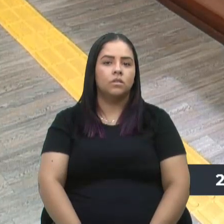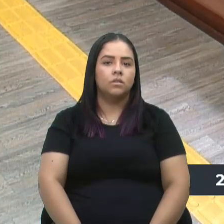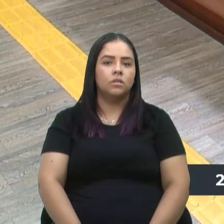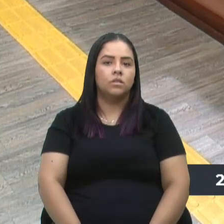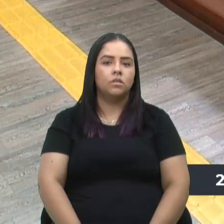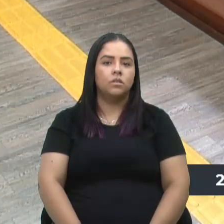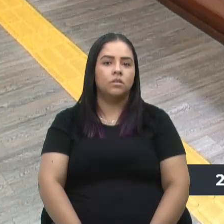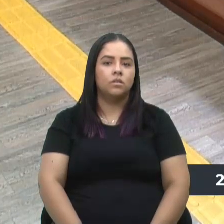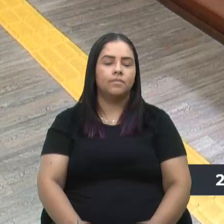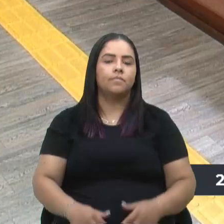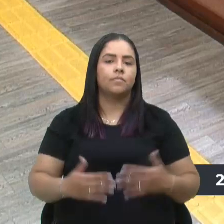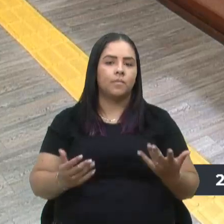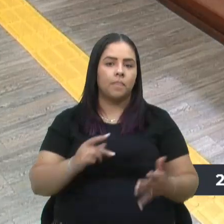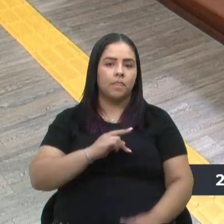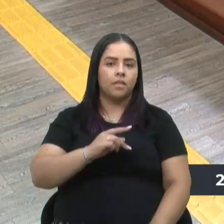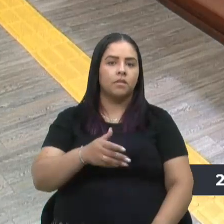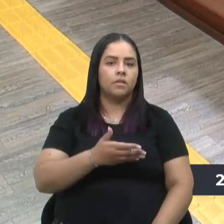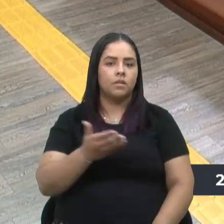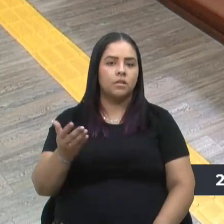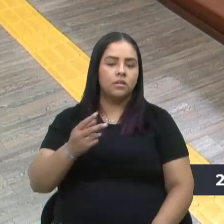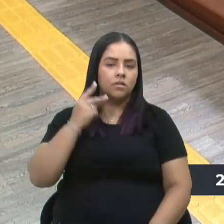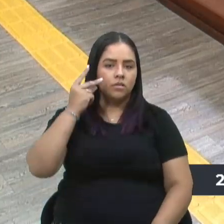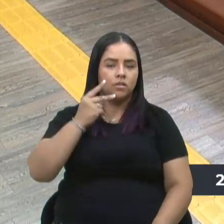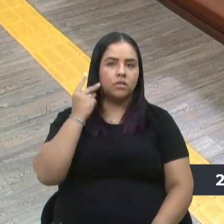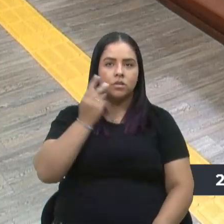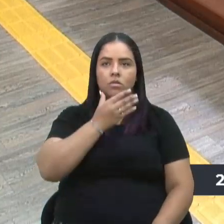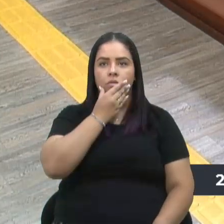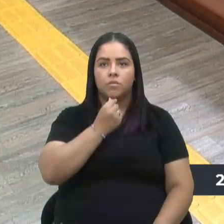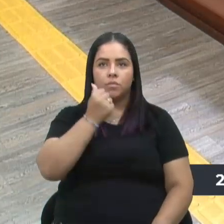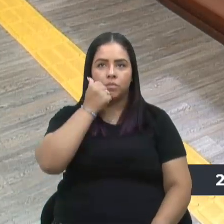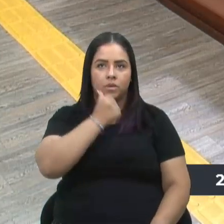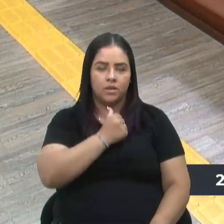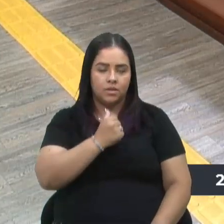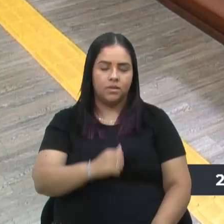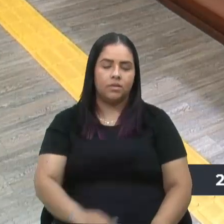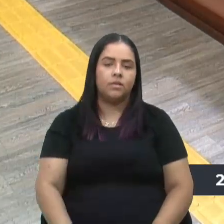Senhor presidente, senhoras vereadoras, senhores vereadores,